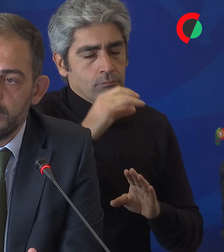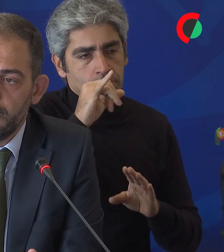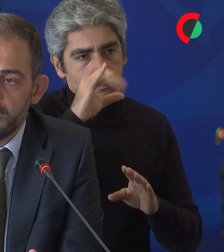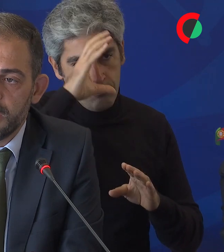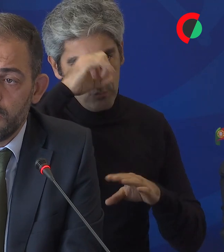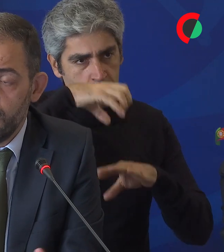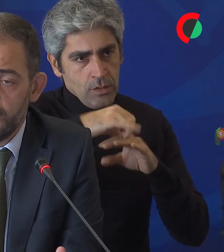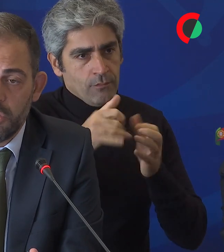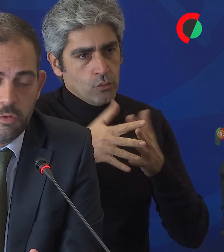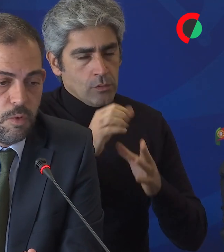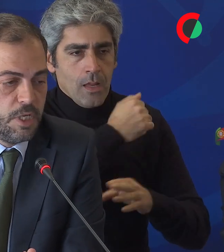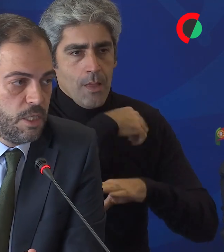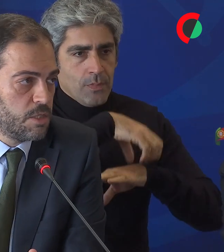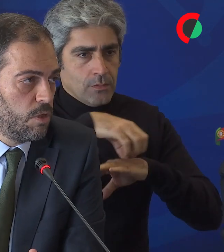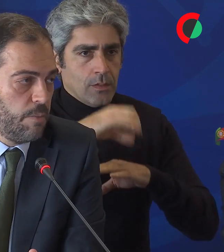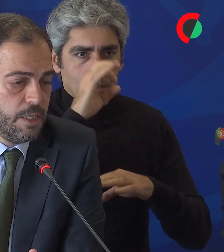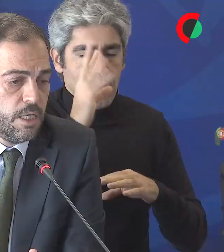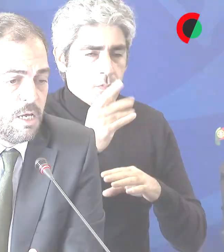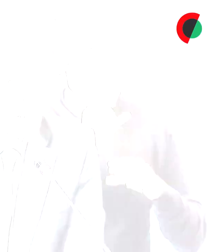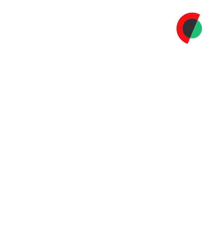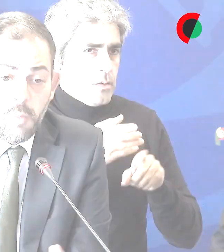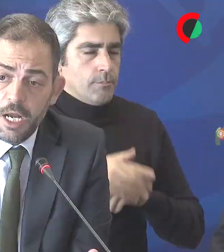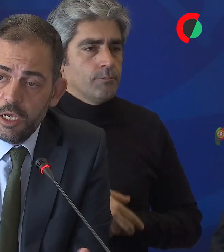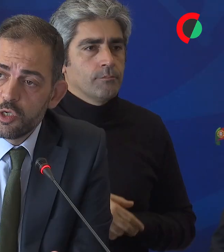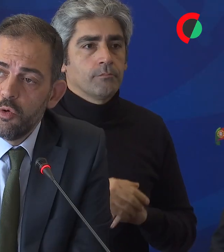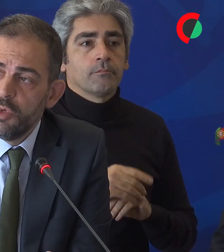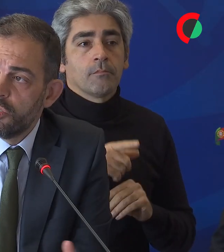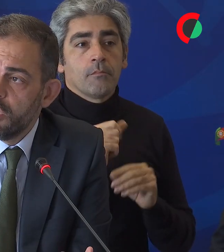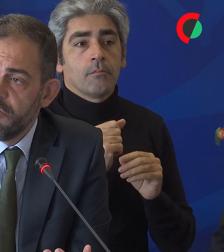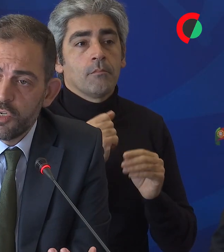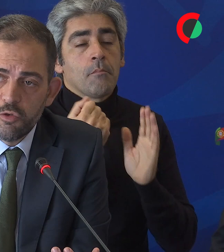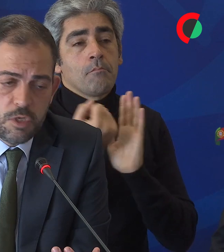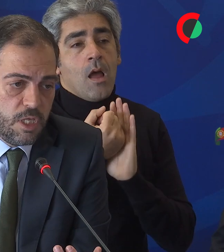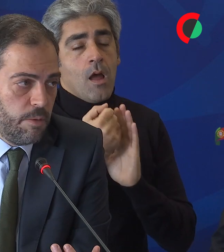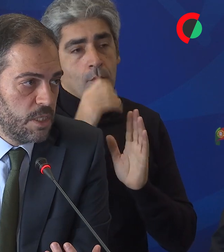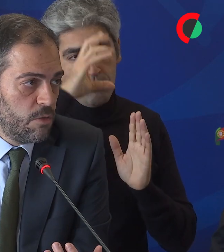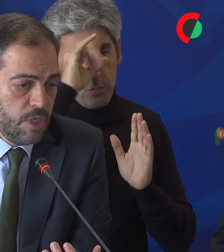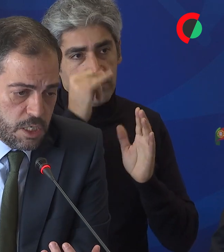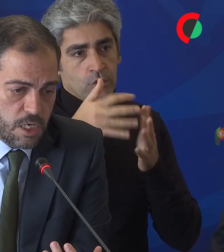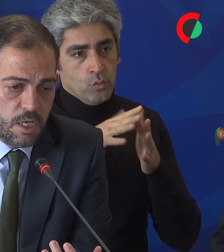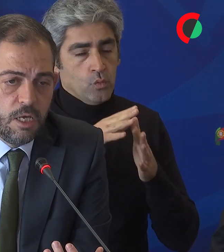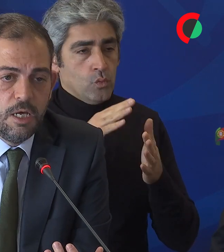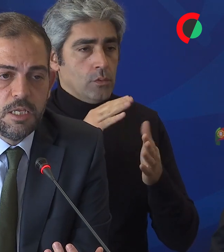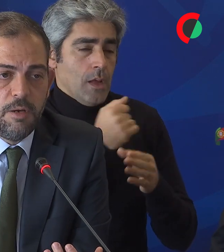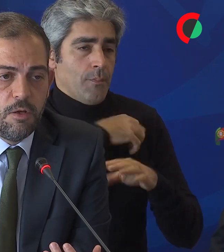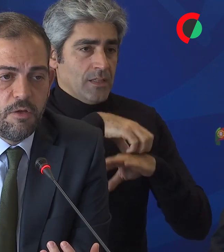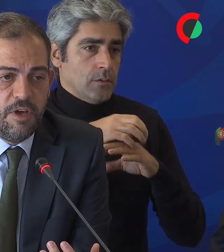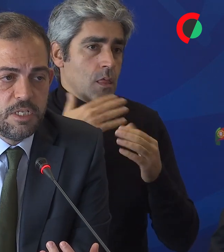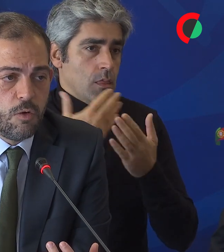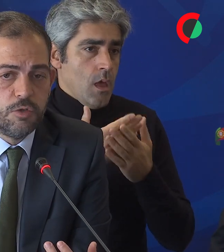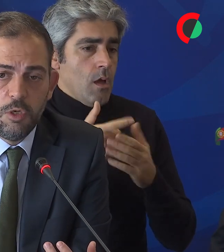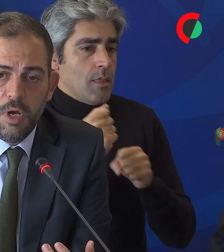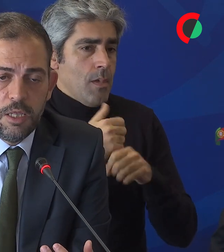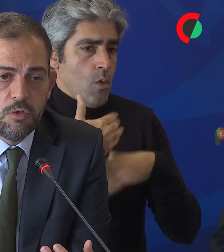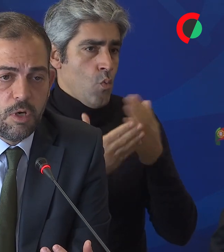Infraestruturas e da Habitação e o Ministério do Ambiente e da Ação Climática. São marcas que o Ministro das Infraestruturas e da Habitação deixa, trabalho que